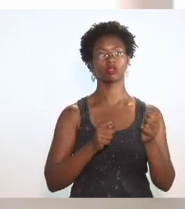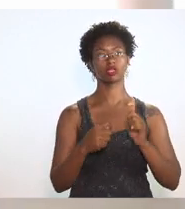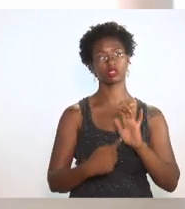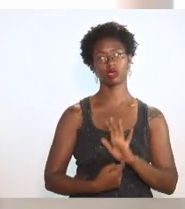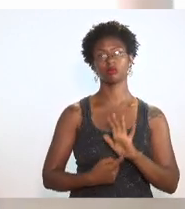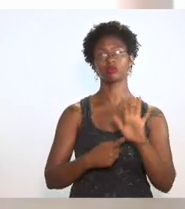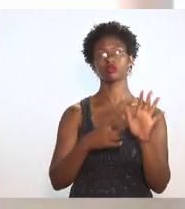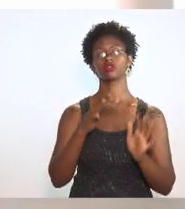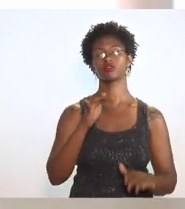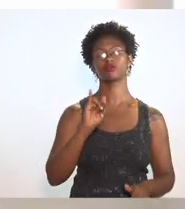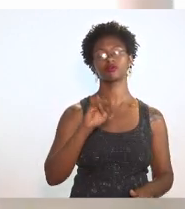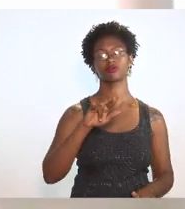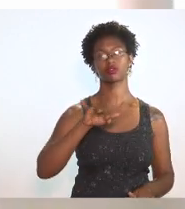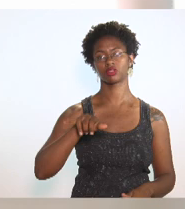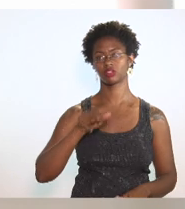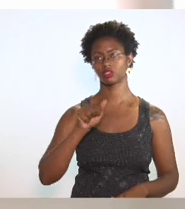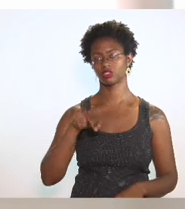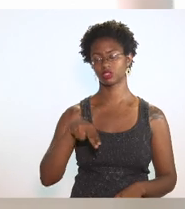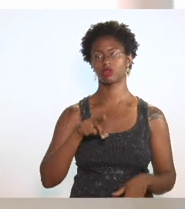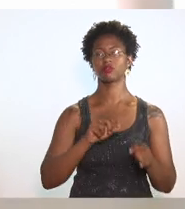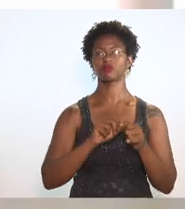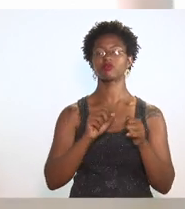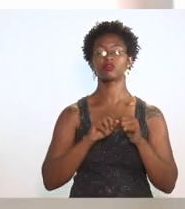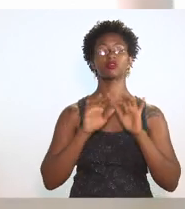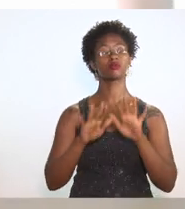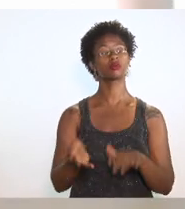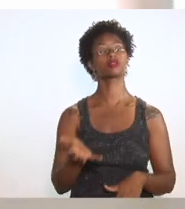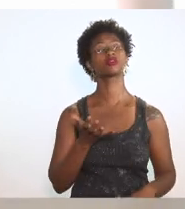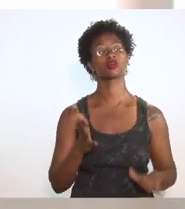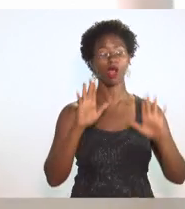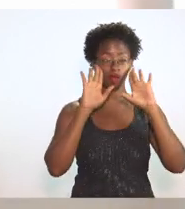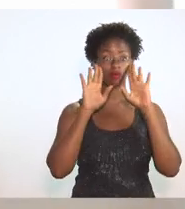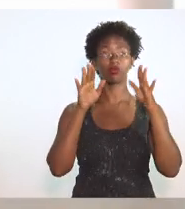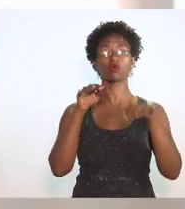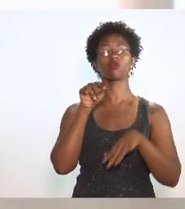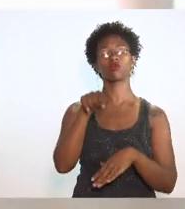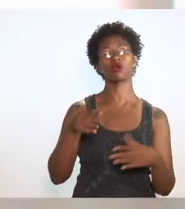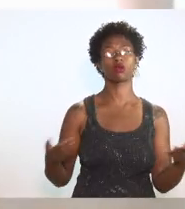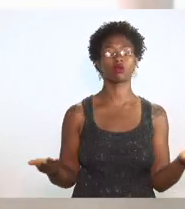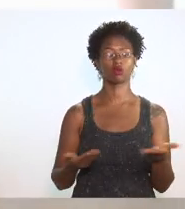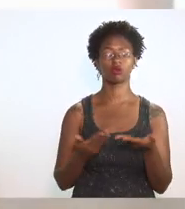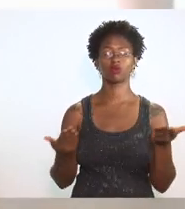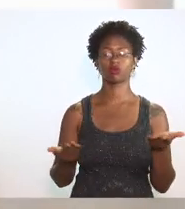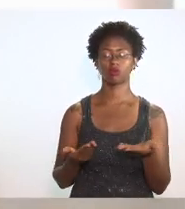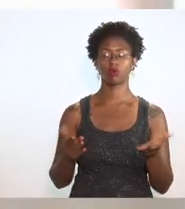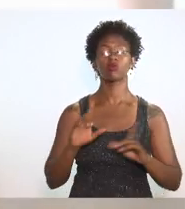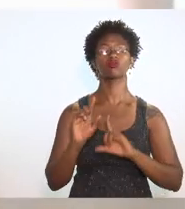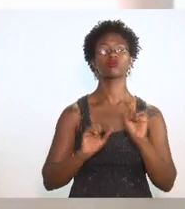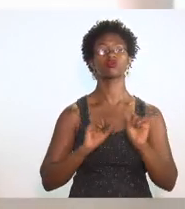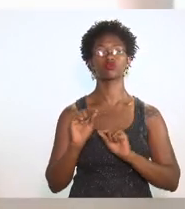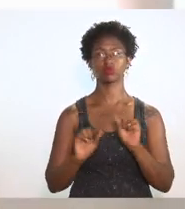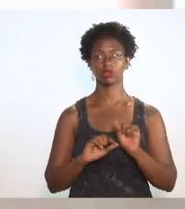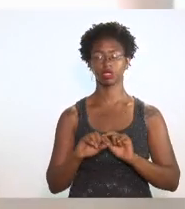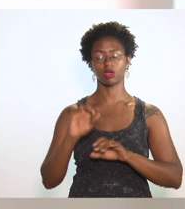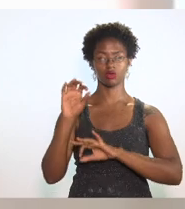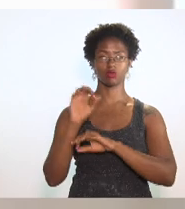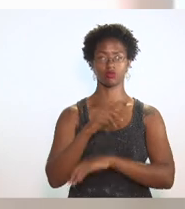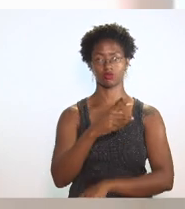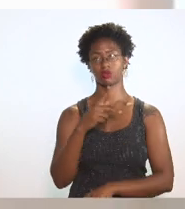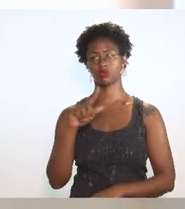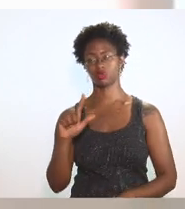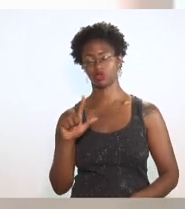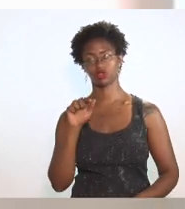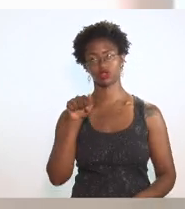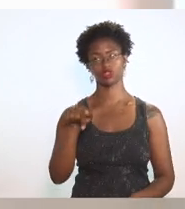Firjan fez. Mas a gente gostaria de focar aqui na nossa manifestação que o projeto de lei,